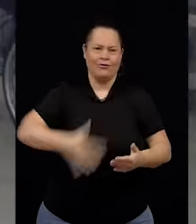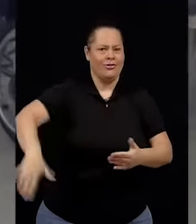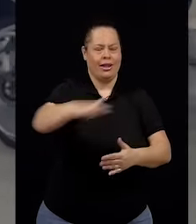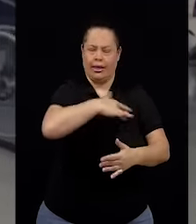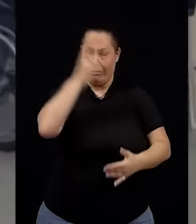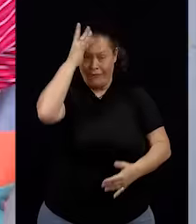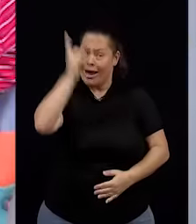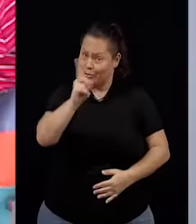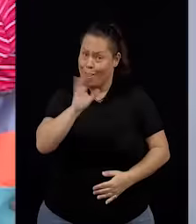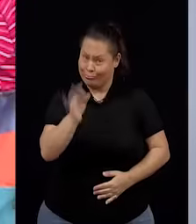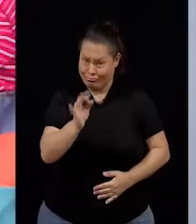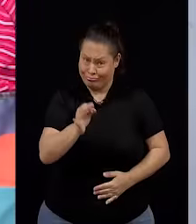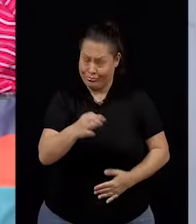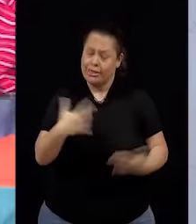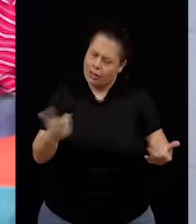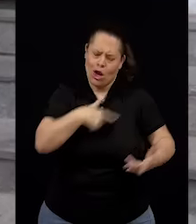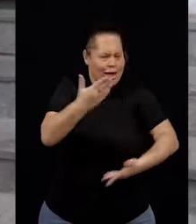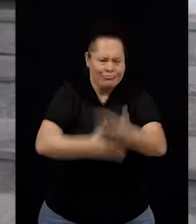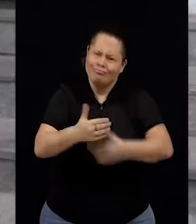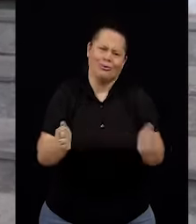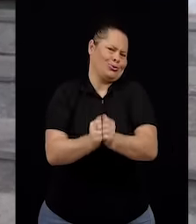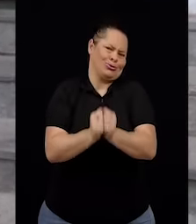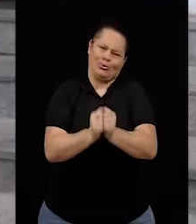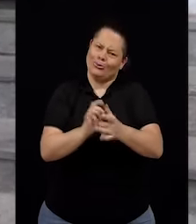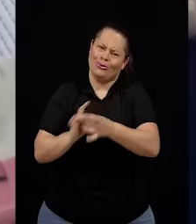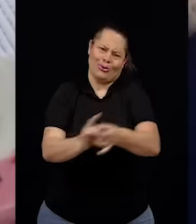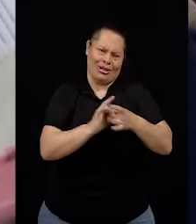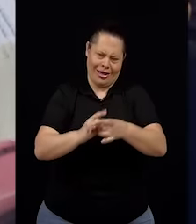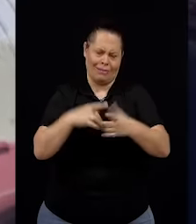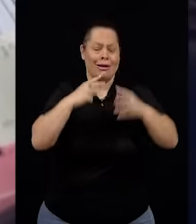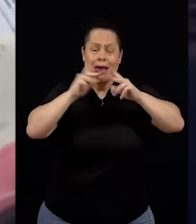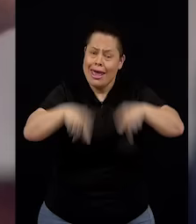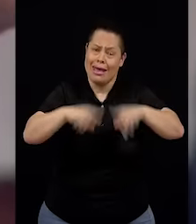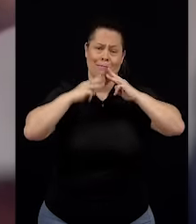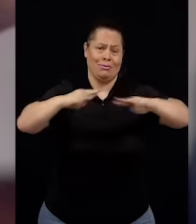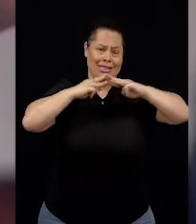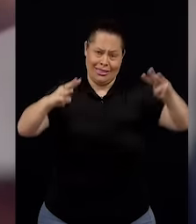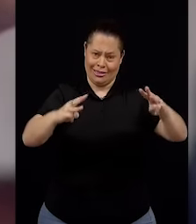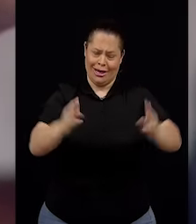Para que possamos ser uma igreja missionária e servidora da palavra.